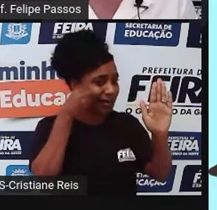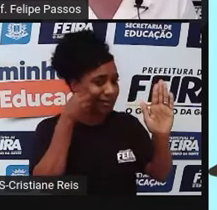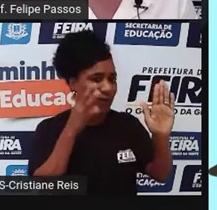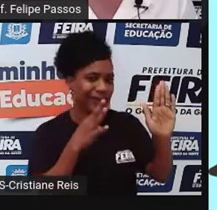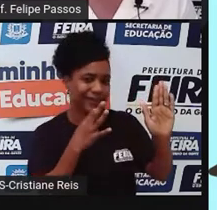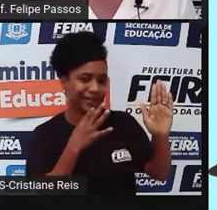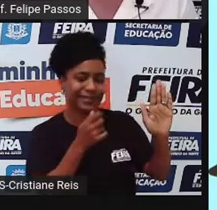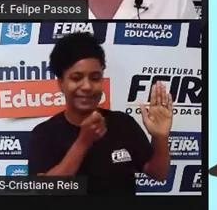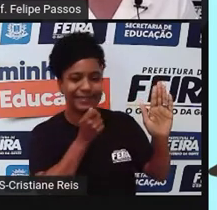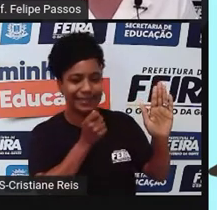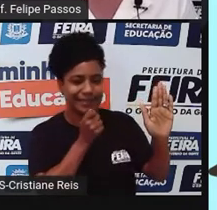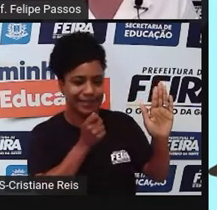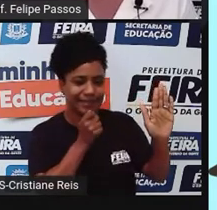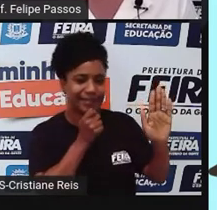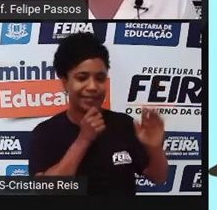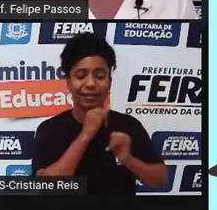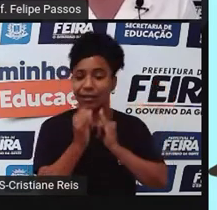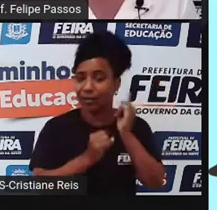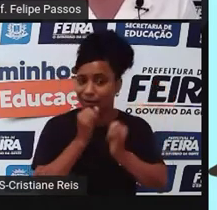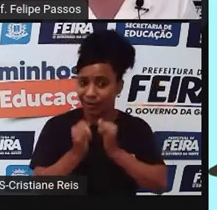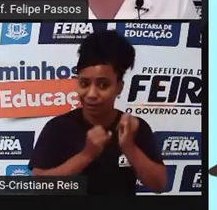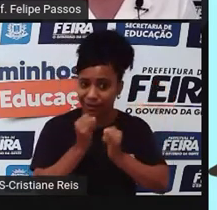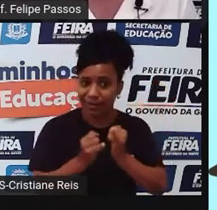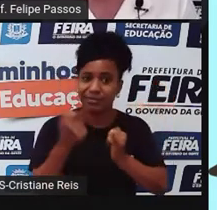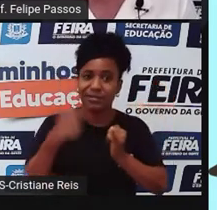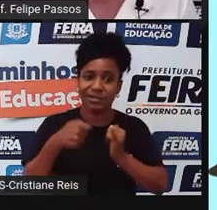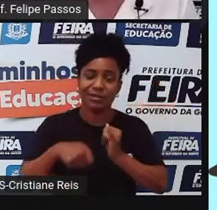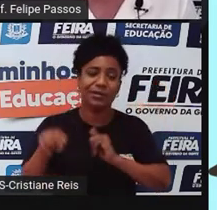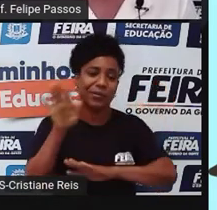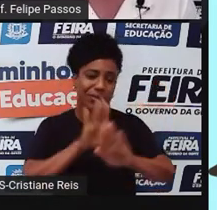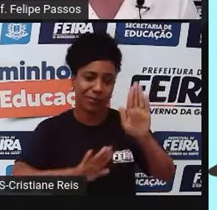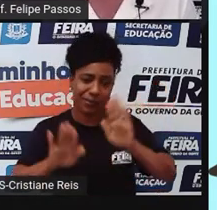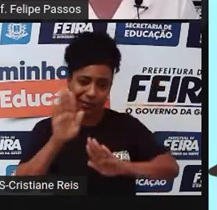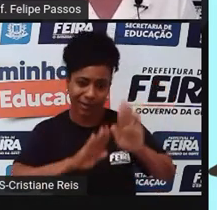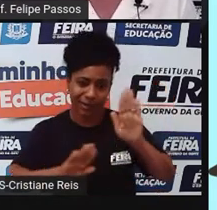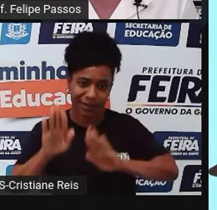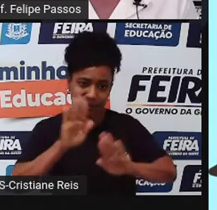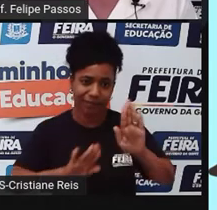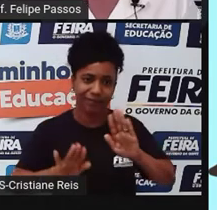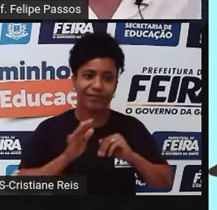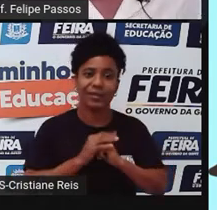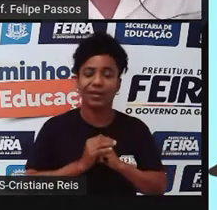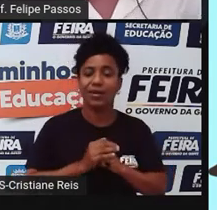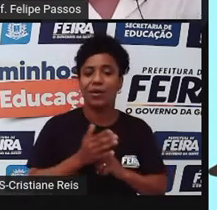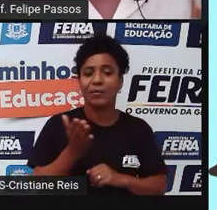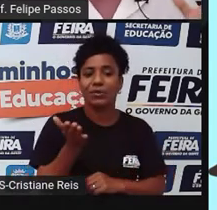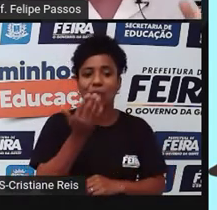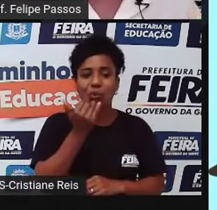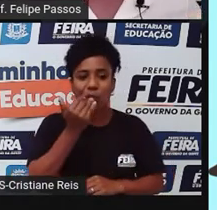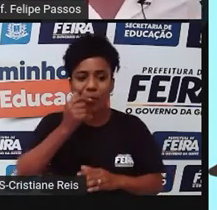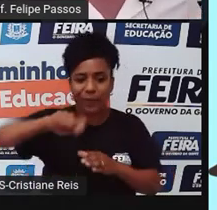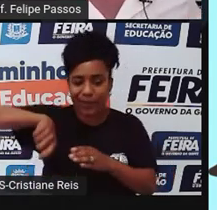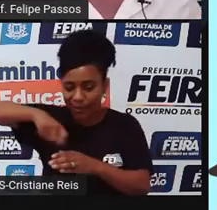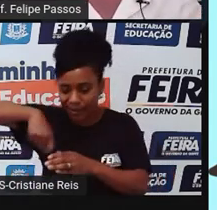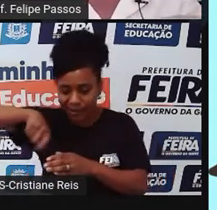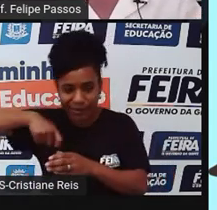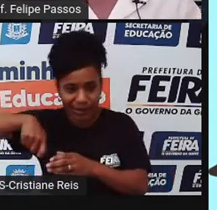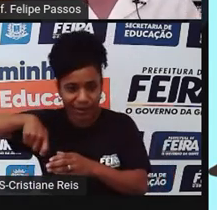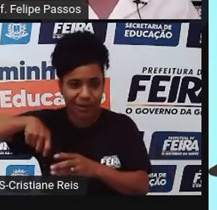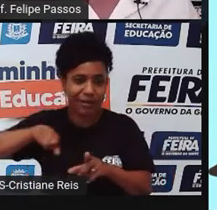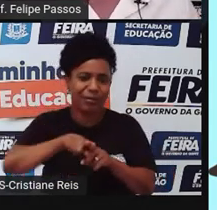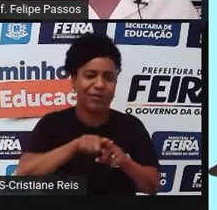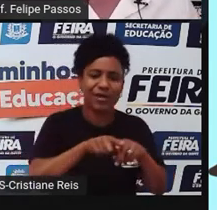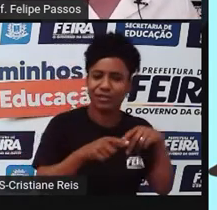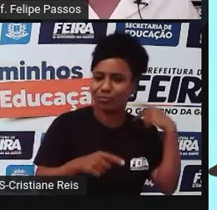Isso acontece muito na internet, a gente precisa ter muito cuidado. Gente que fala de comida falando de política, gente